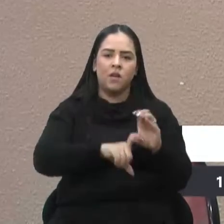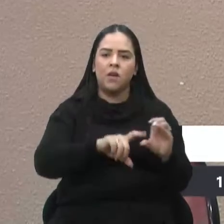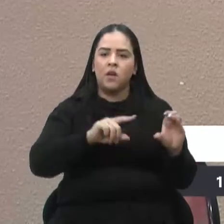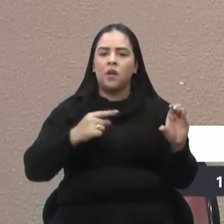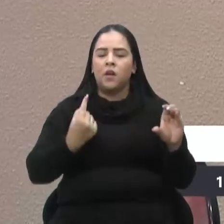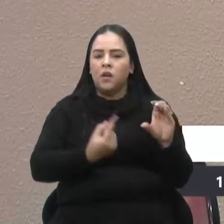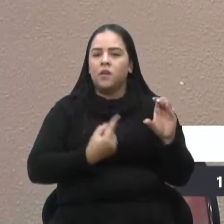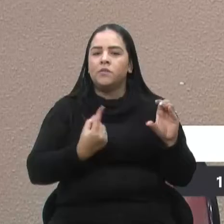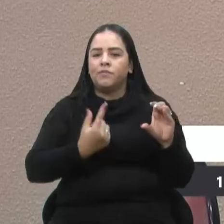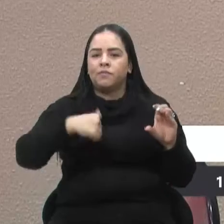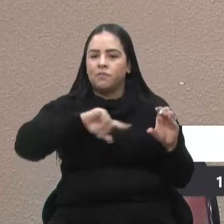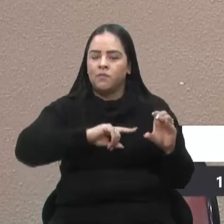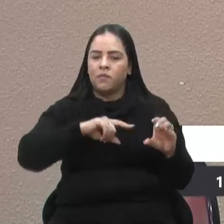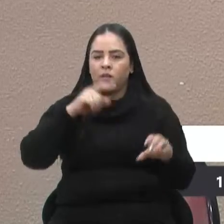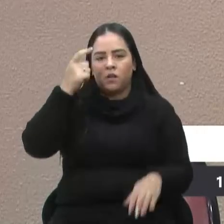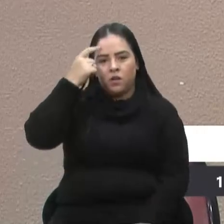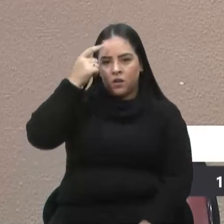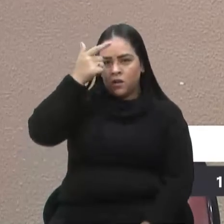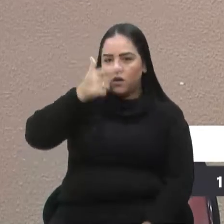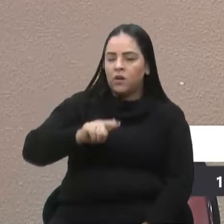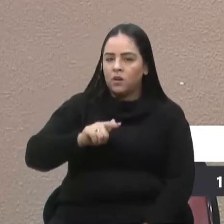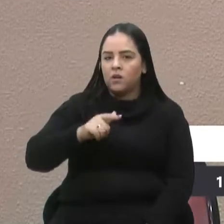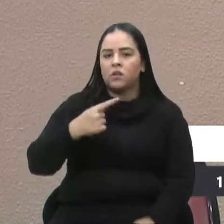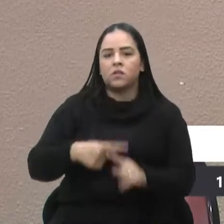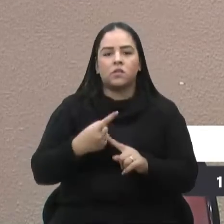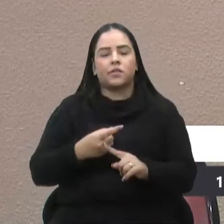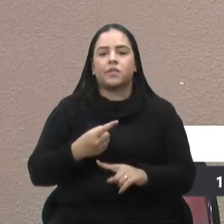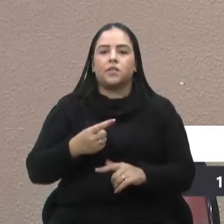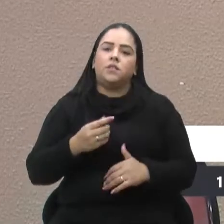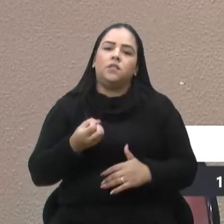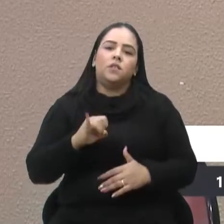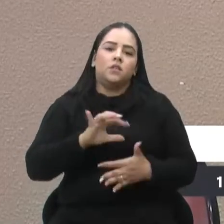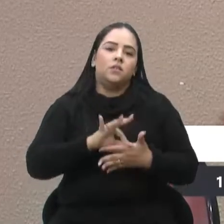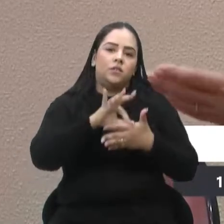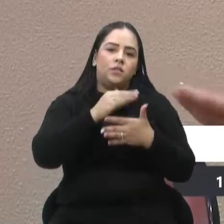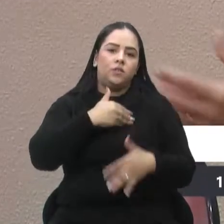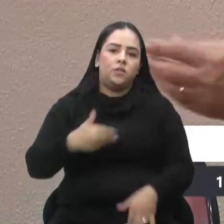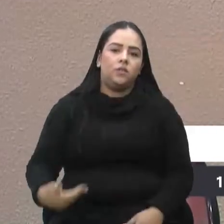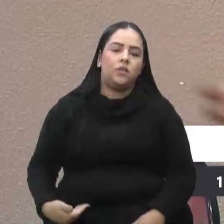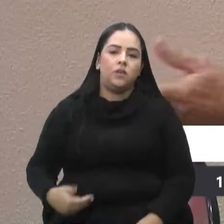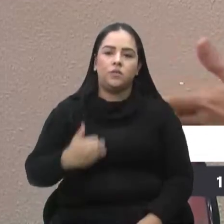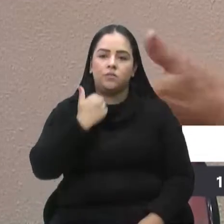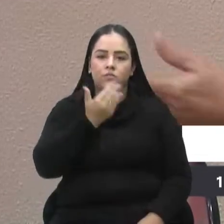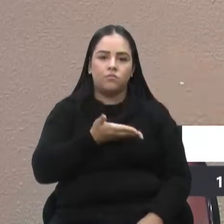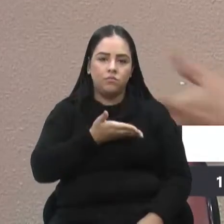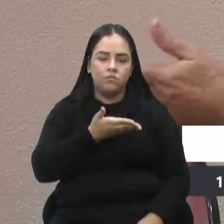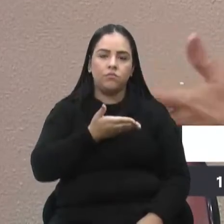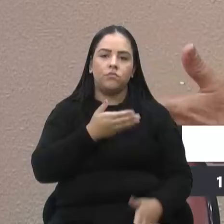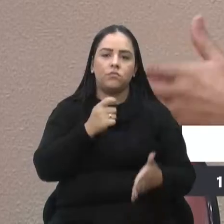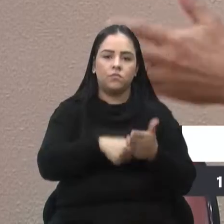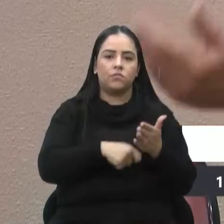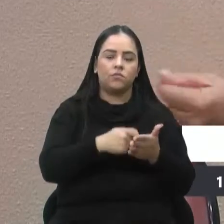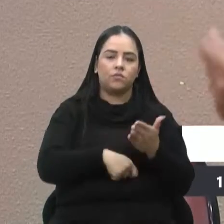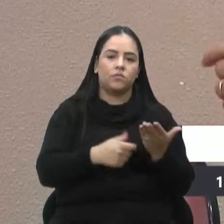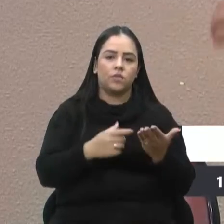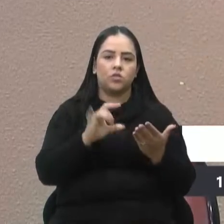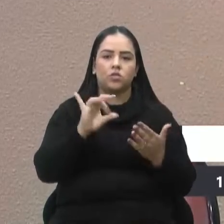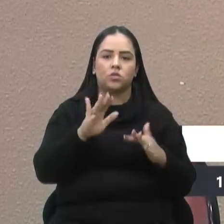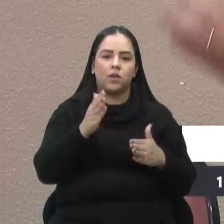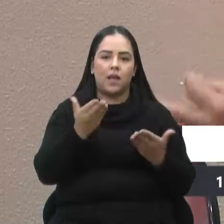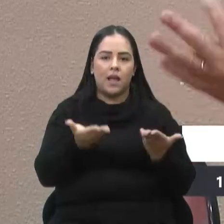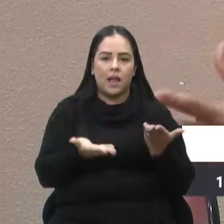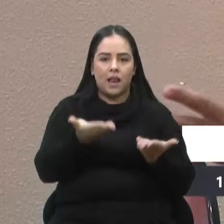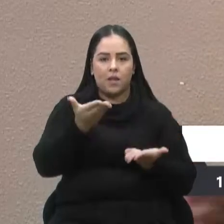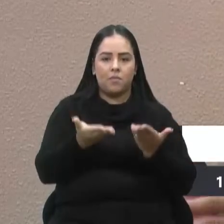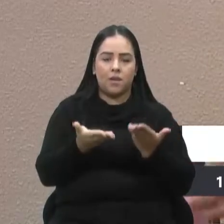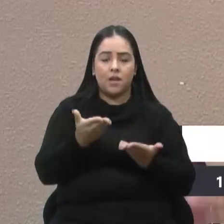repensar. Vamos repensar, senão, como líder de governo, não adianta tentar só equilibrar para que se busque. E